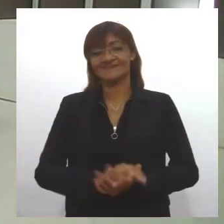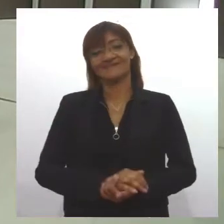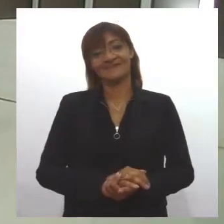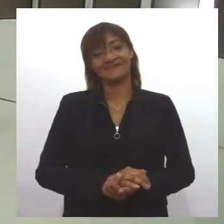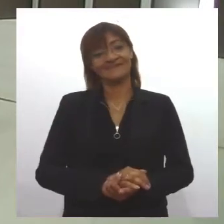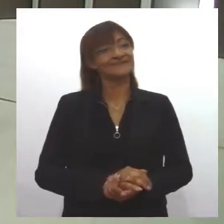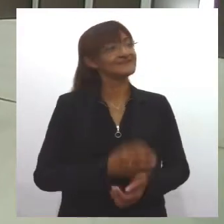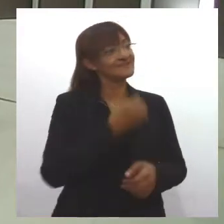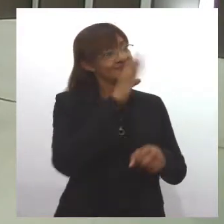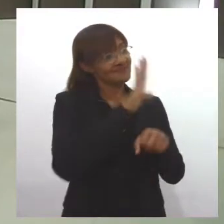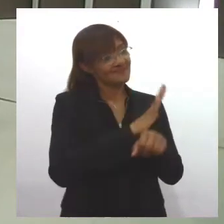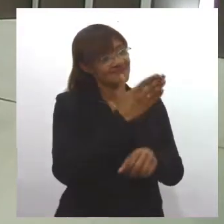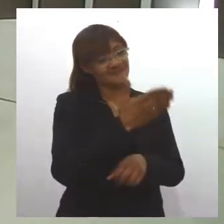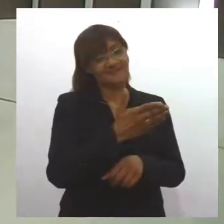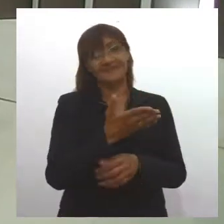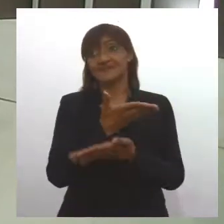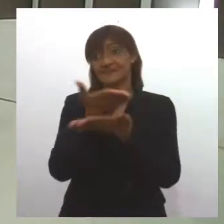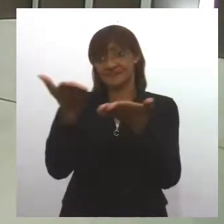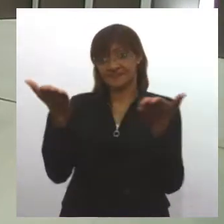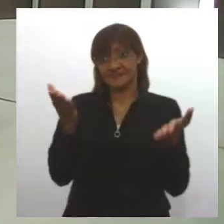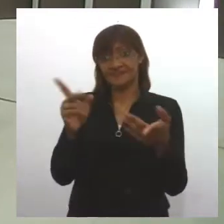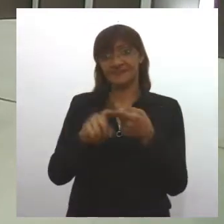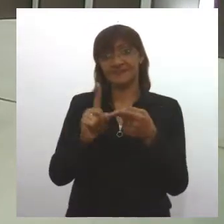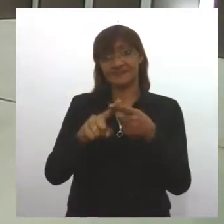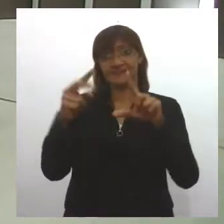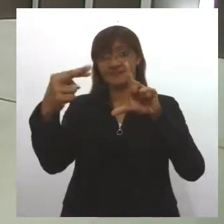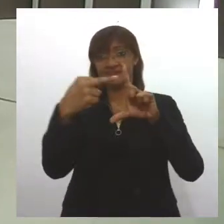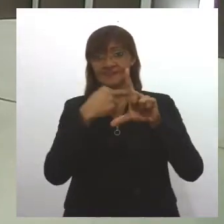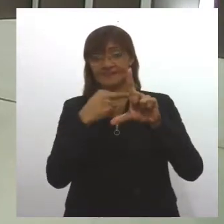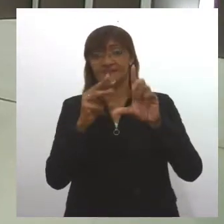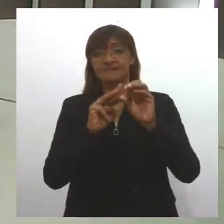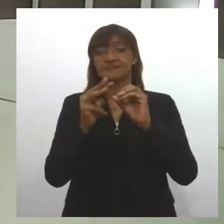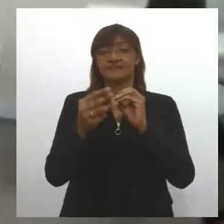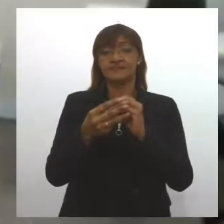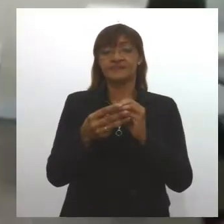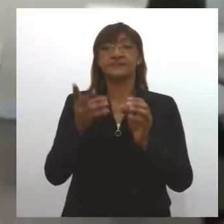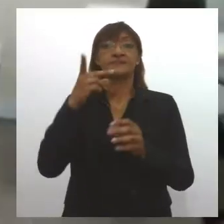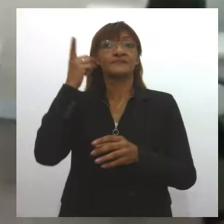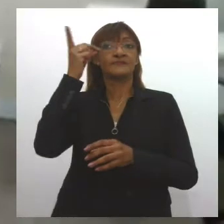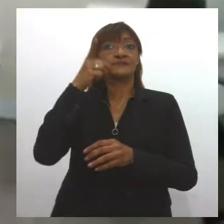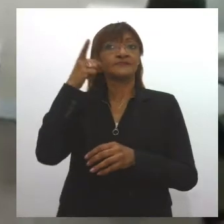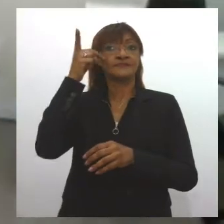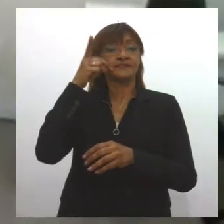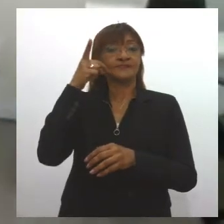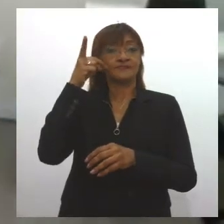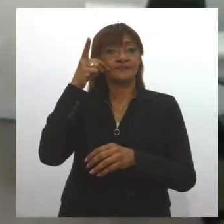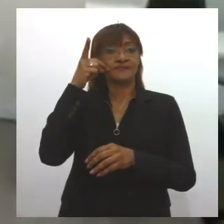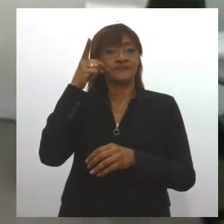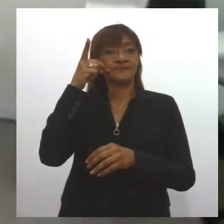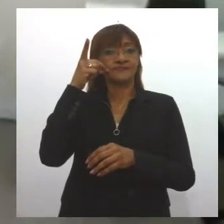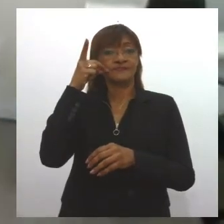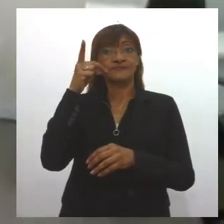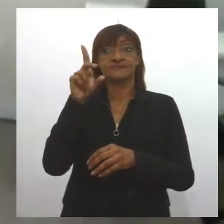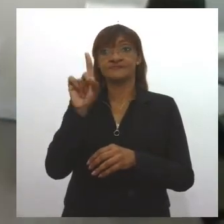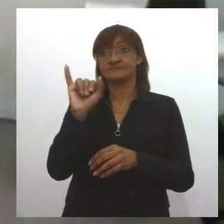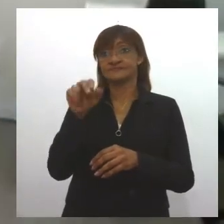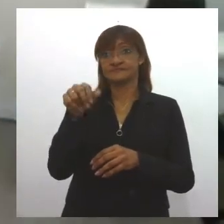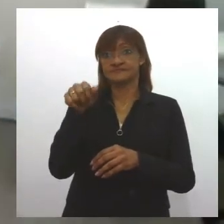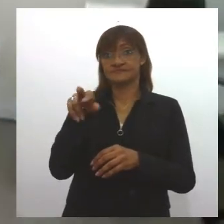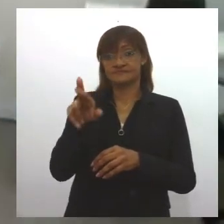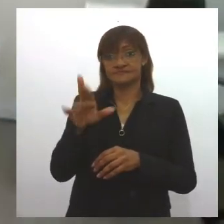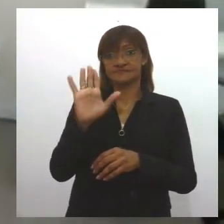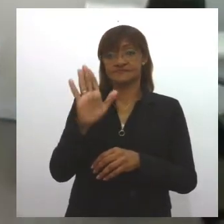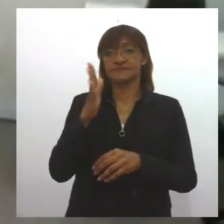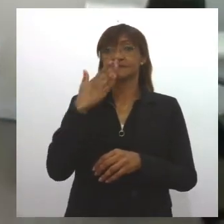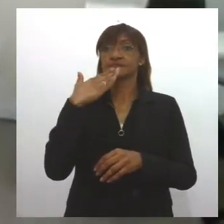Boa tarde, Larissa, boa tarde a vocês que acompanham a TV Alesi. A deputada estadual de Naumeida solicitou